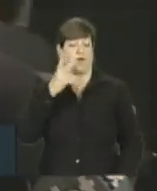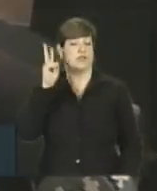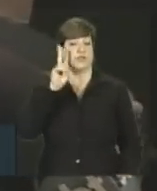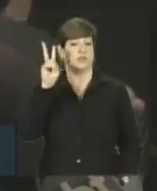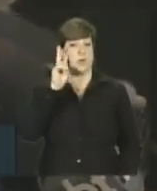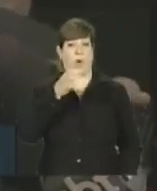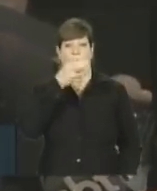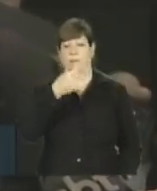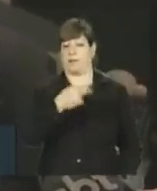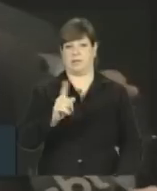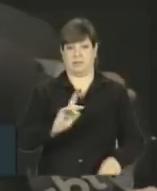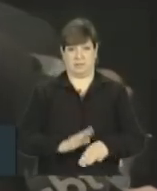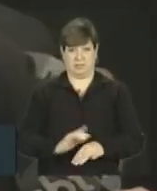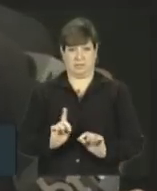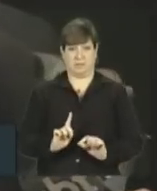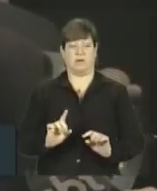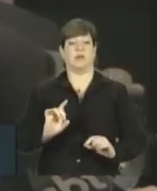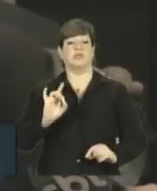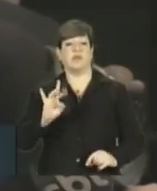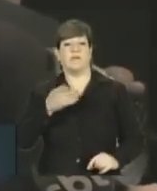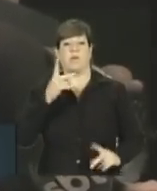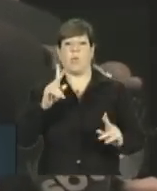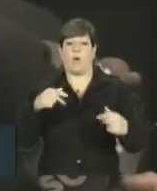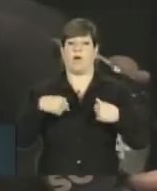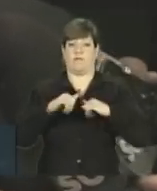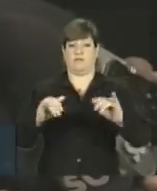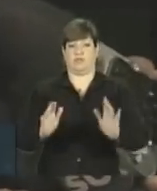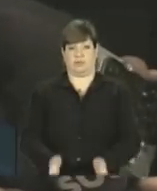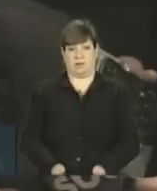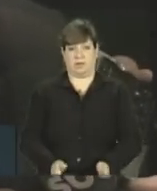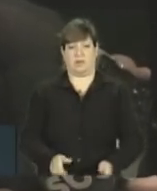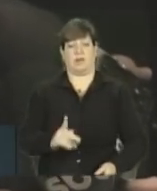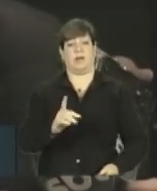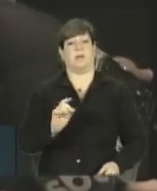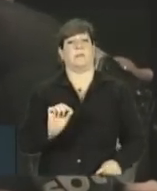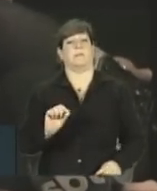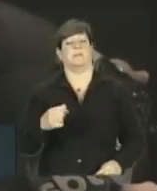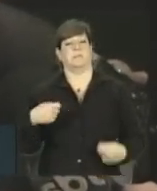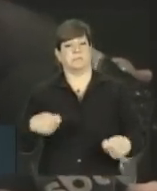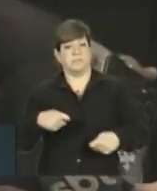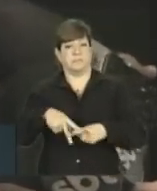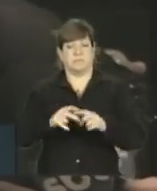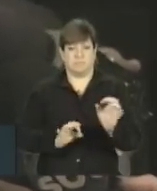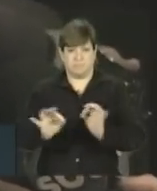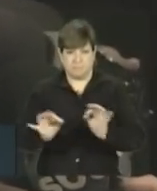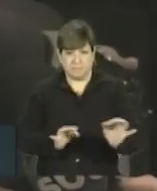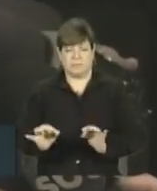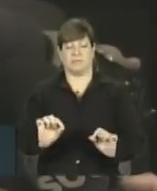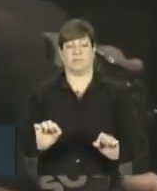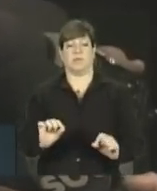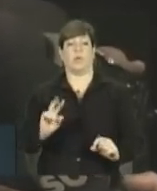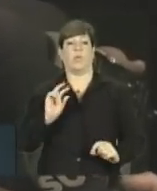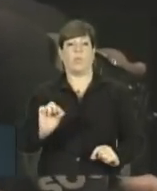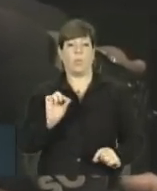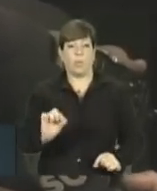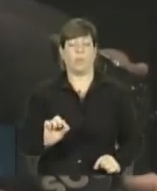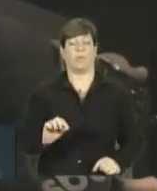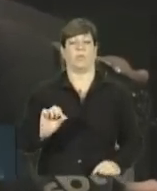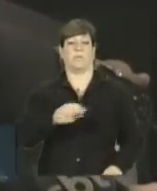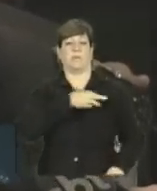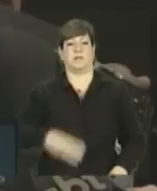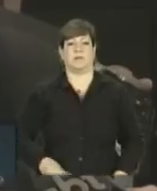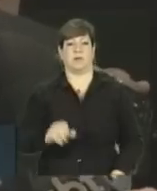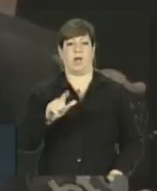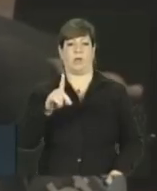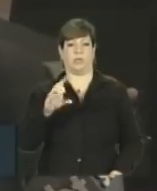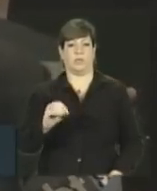O comentário que foi feito foi exatamente esse que eu falei. A pertinência, a correção e a precisão com que o ministro Aldo respondeu